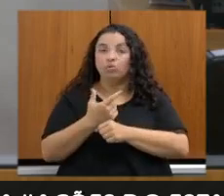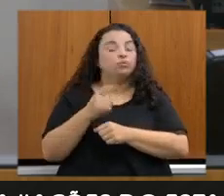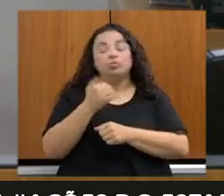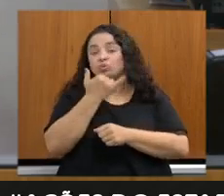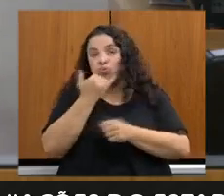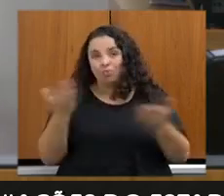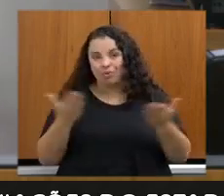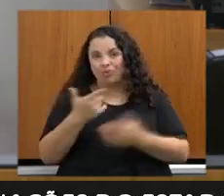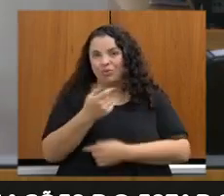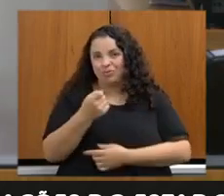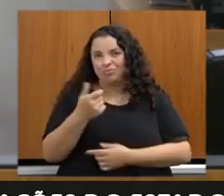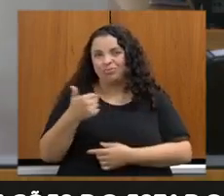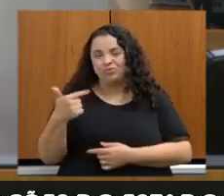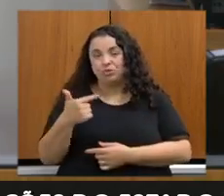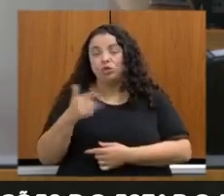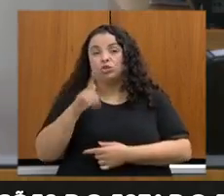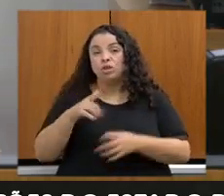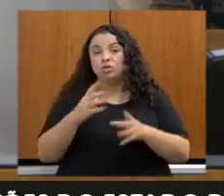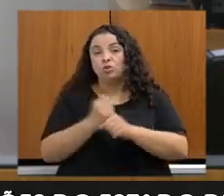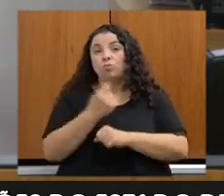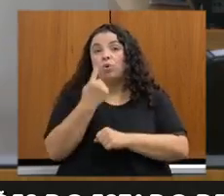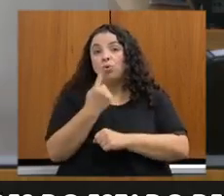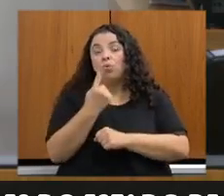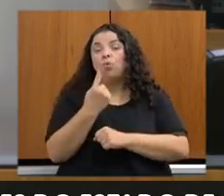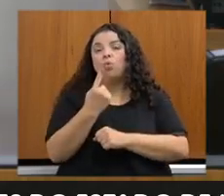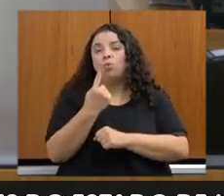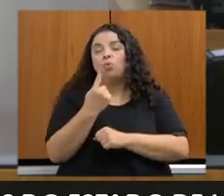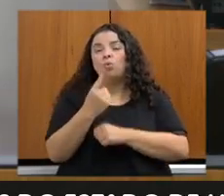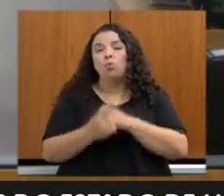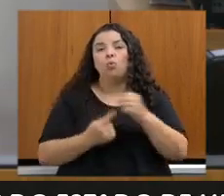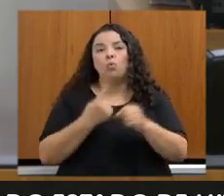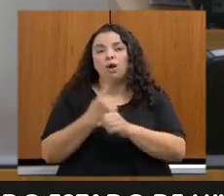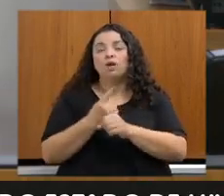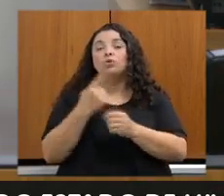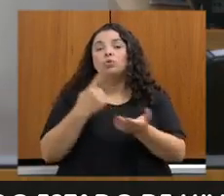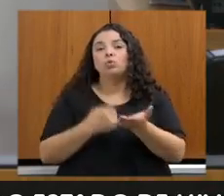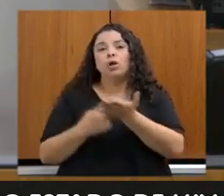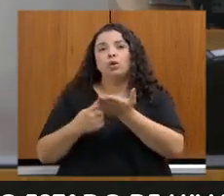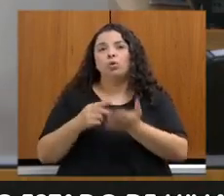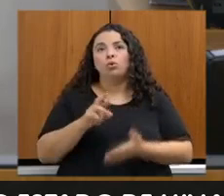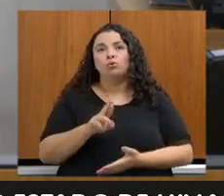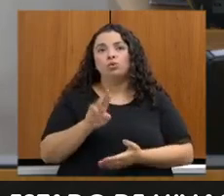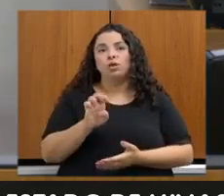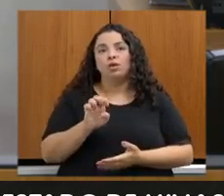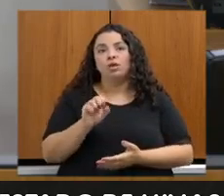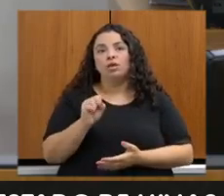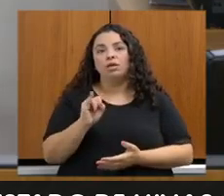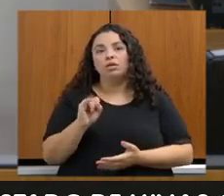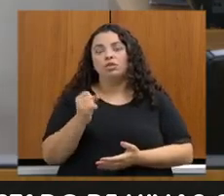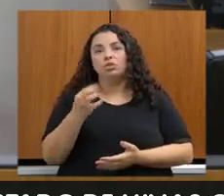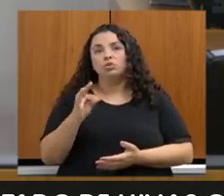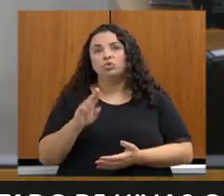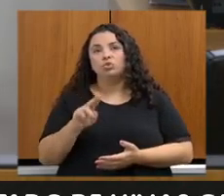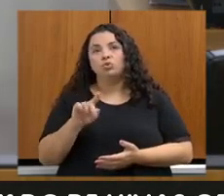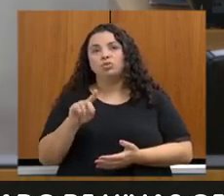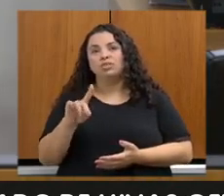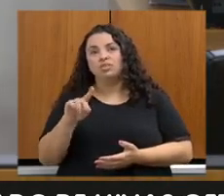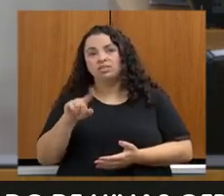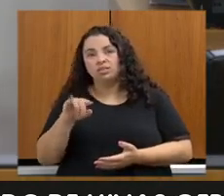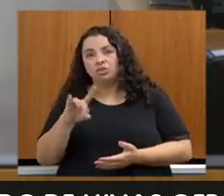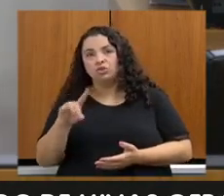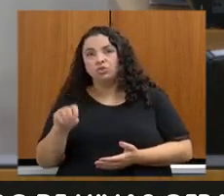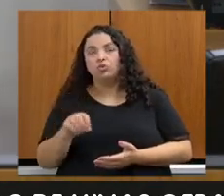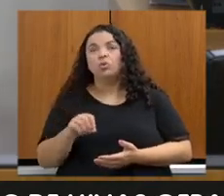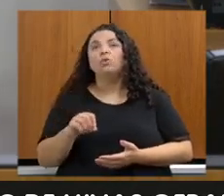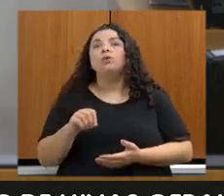ano da celebração do acordo Resto Zero pelo governo de Minas, reafirmando o compromisso e o pioneirismo do Estado,